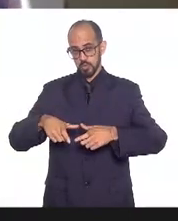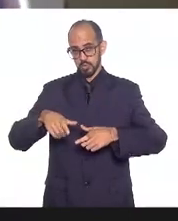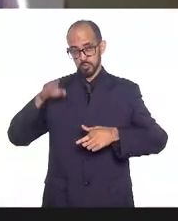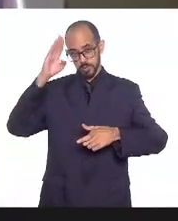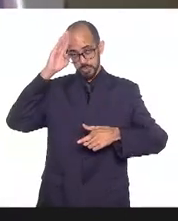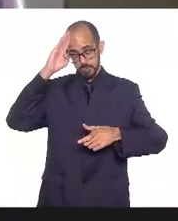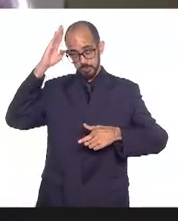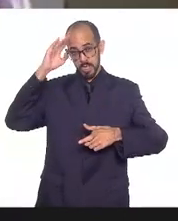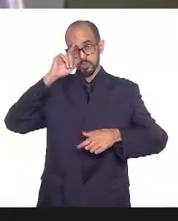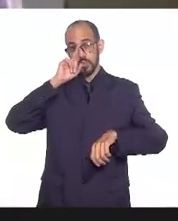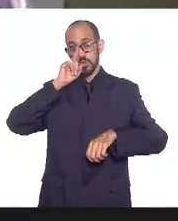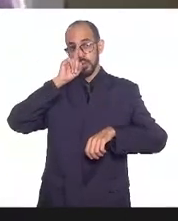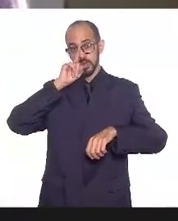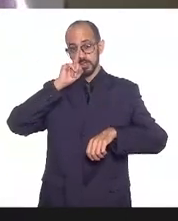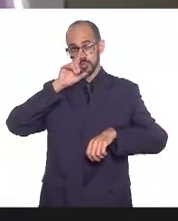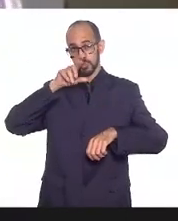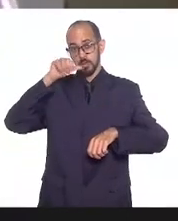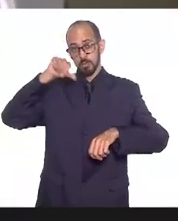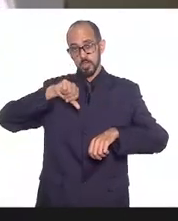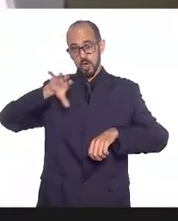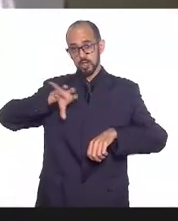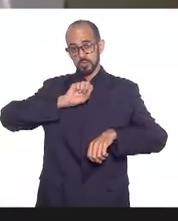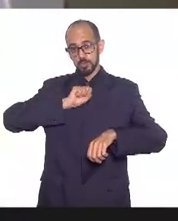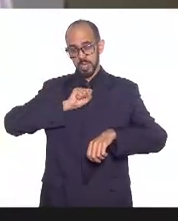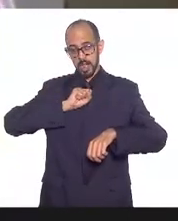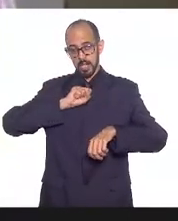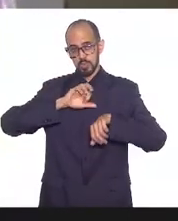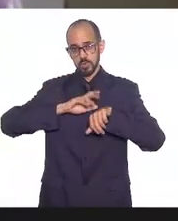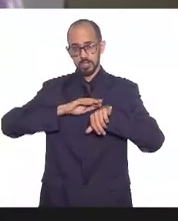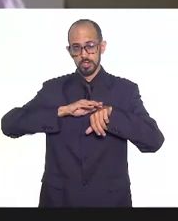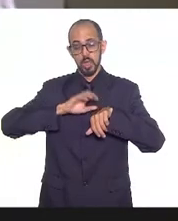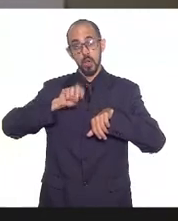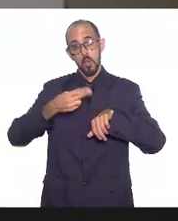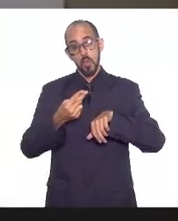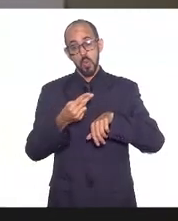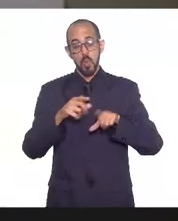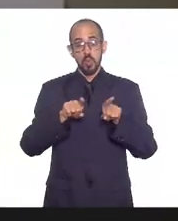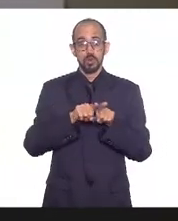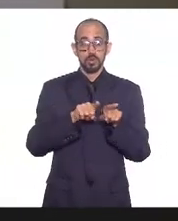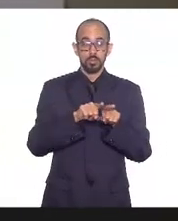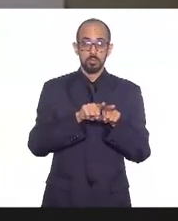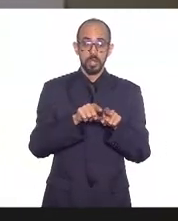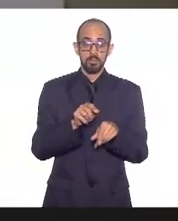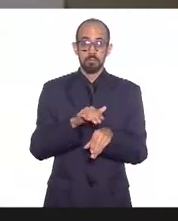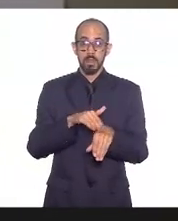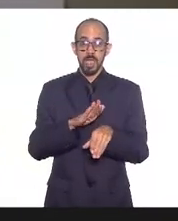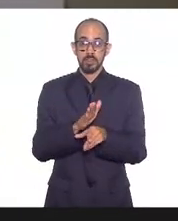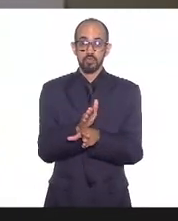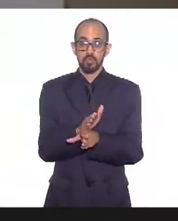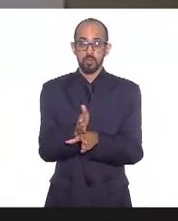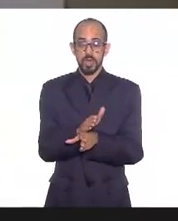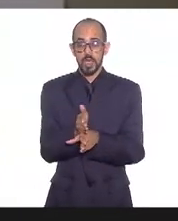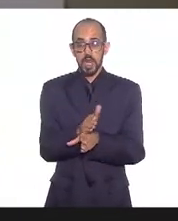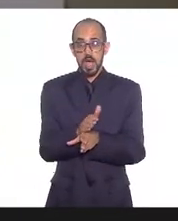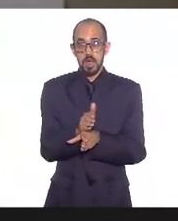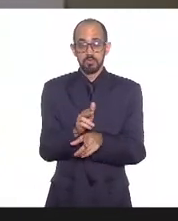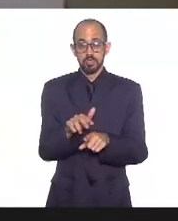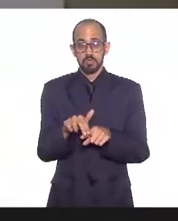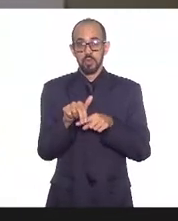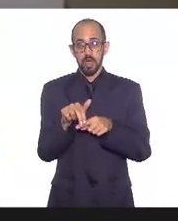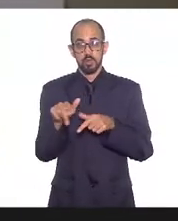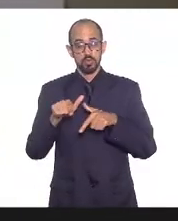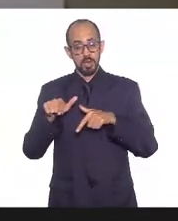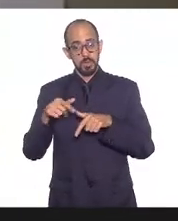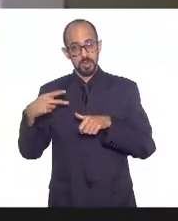contaminação e agravamento da doença ou estavam mais expostos categorias que estavam mais expostas